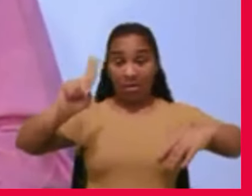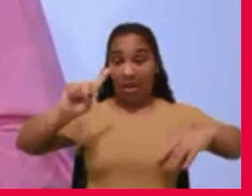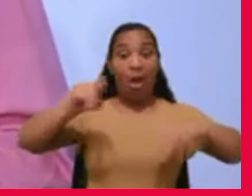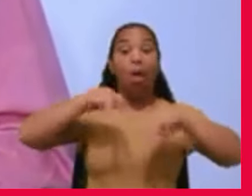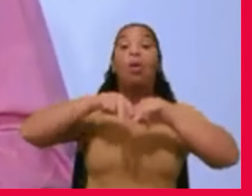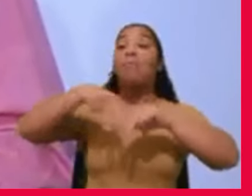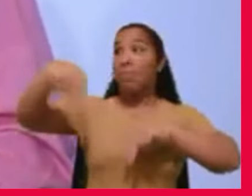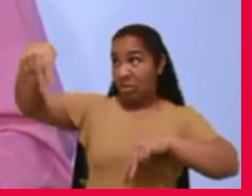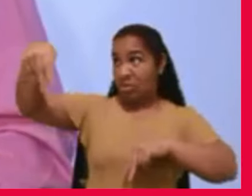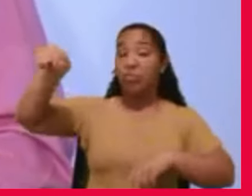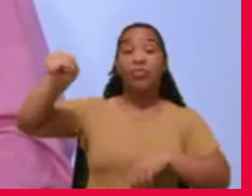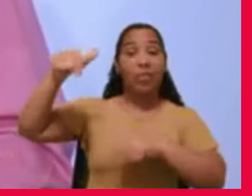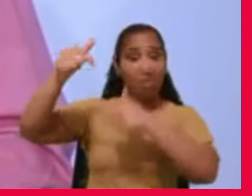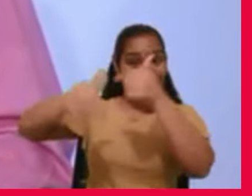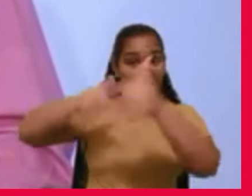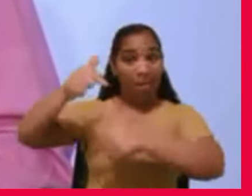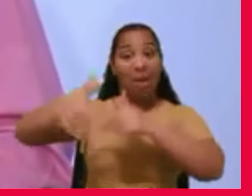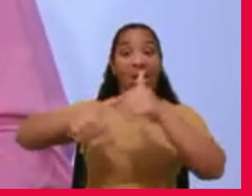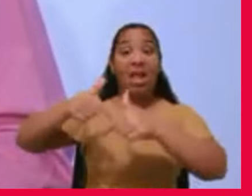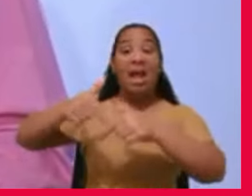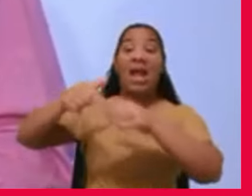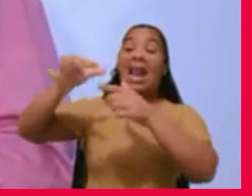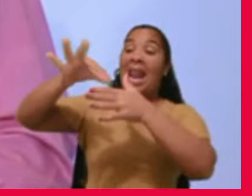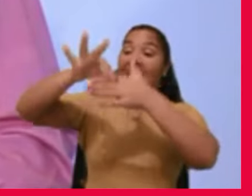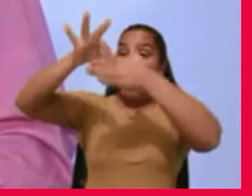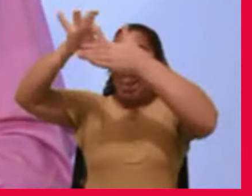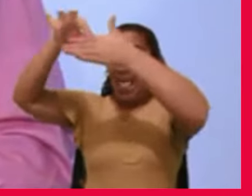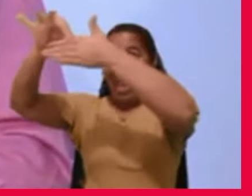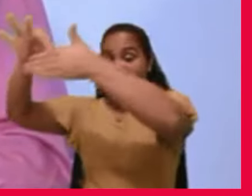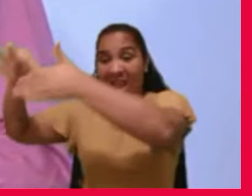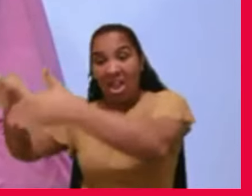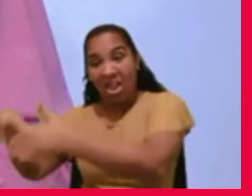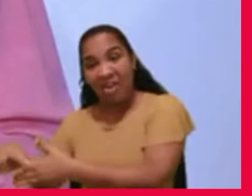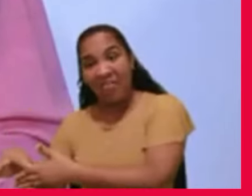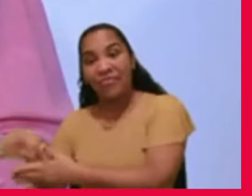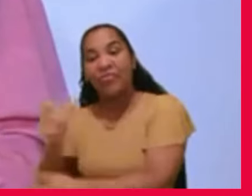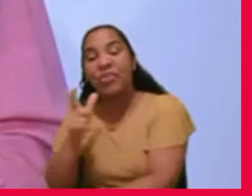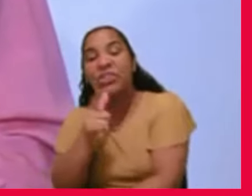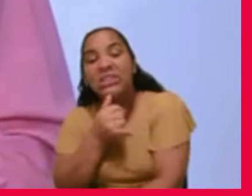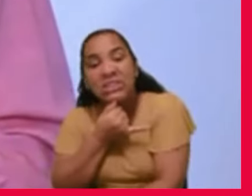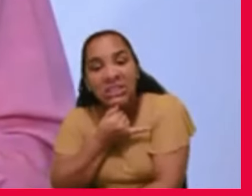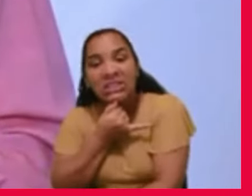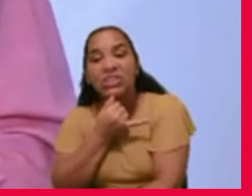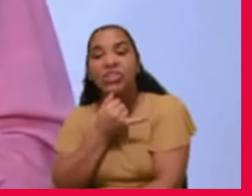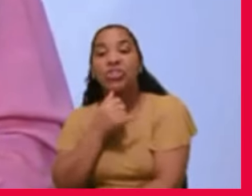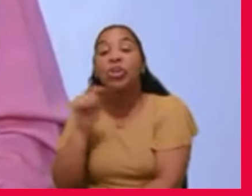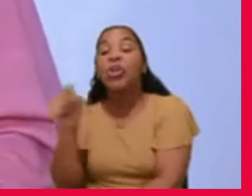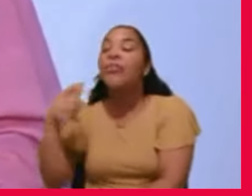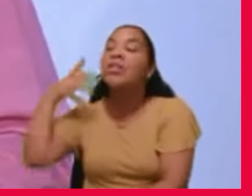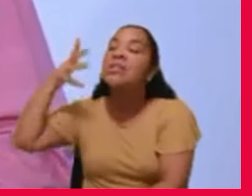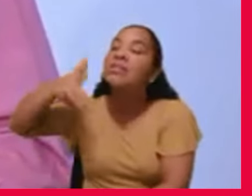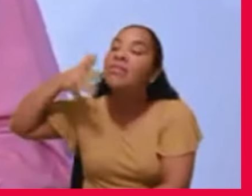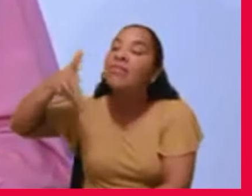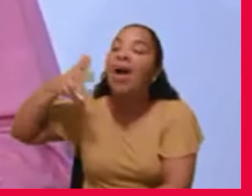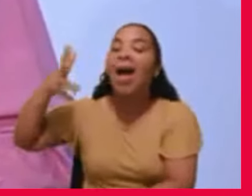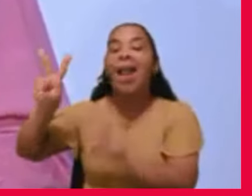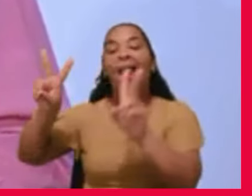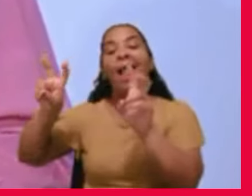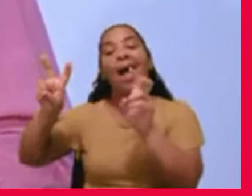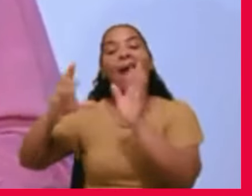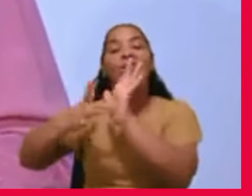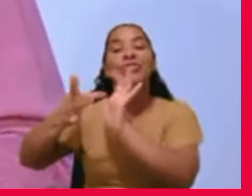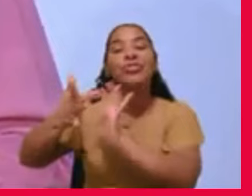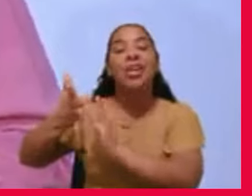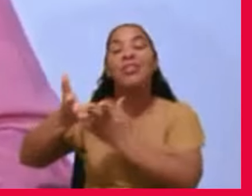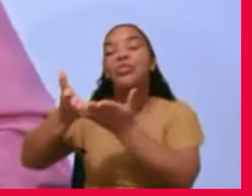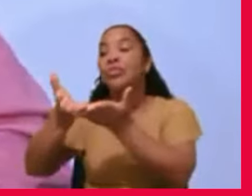mais tristes. Como você gosta de falar de Jesus, você vai falar lá para eles.